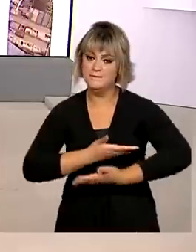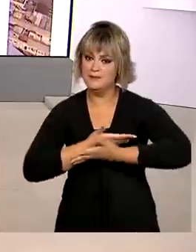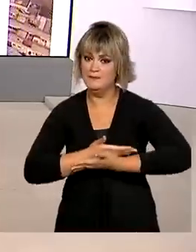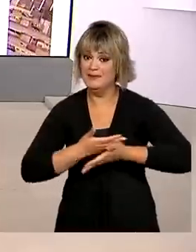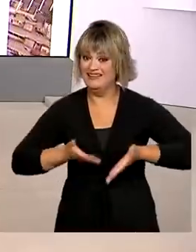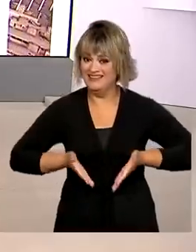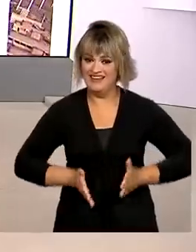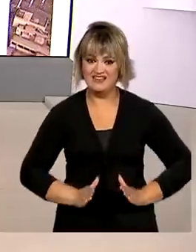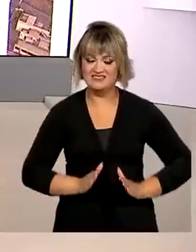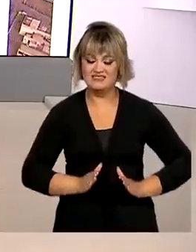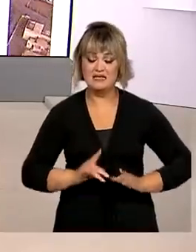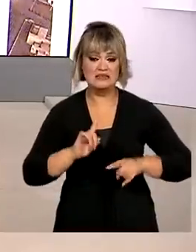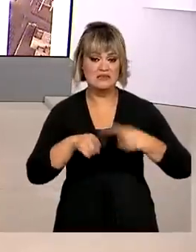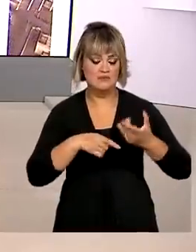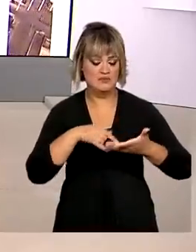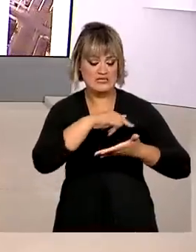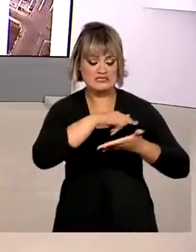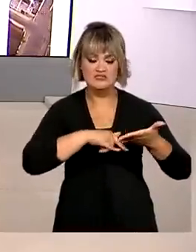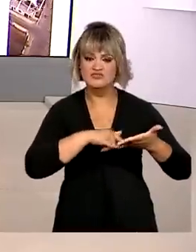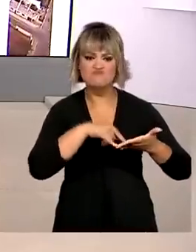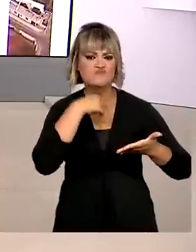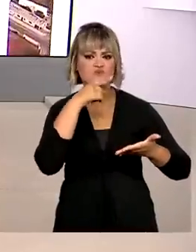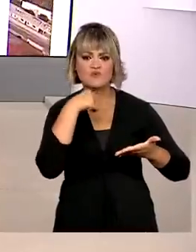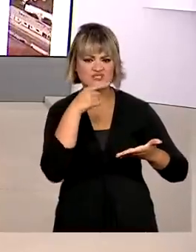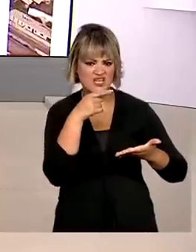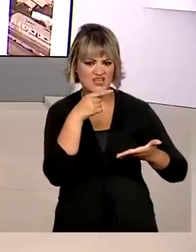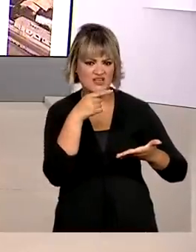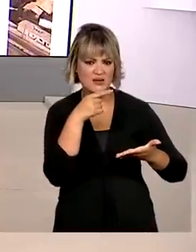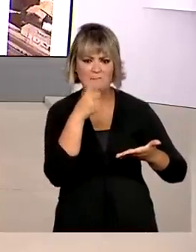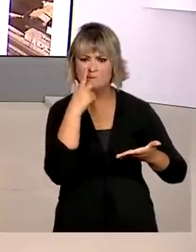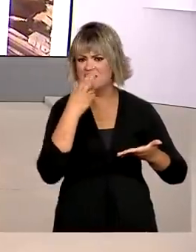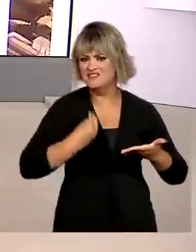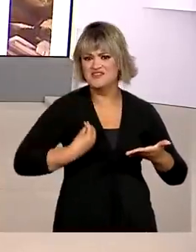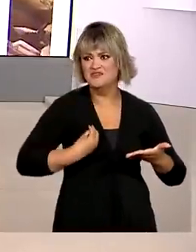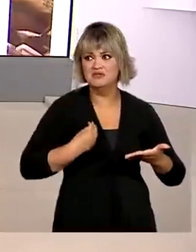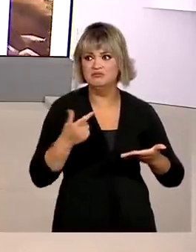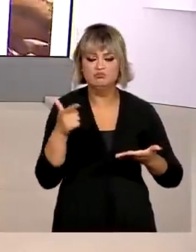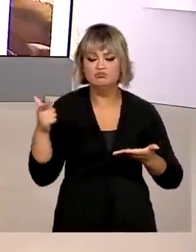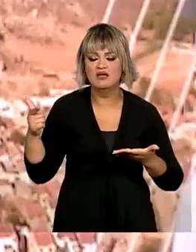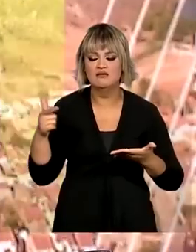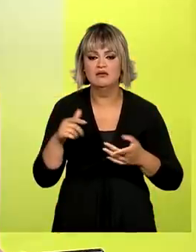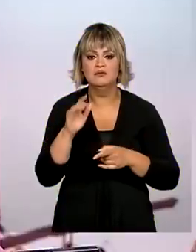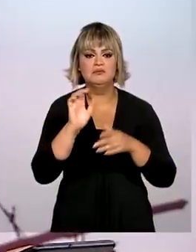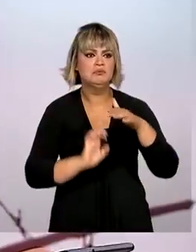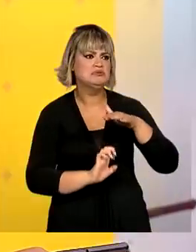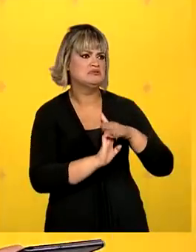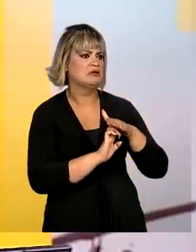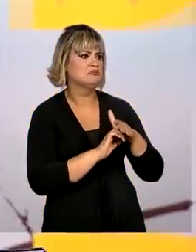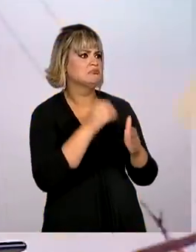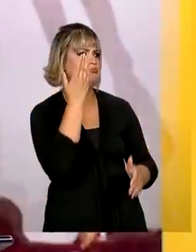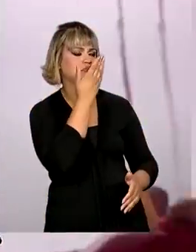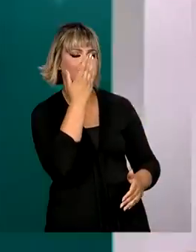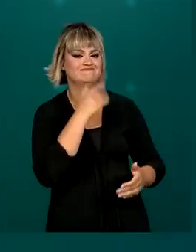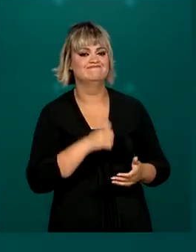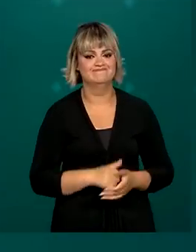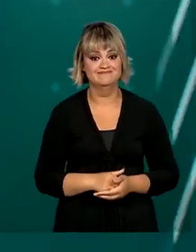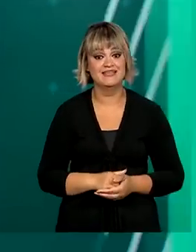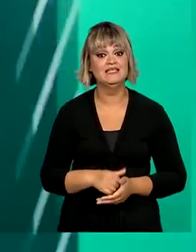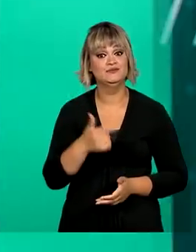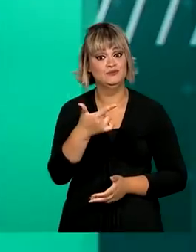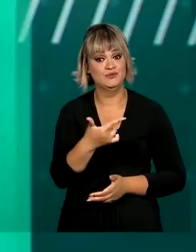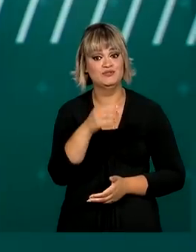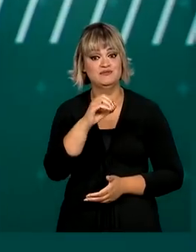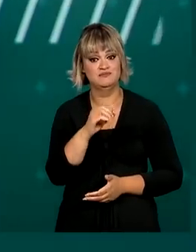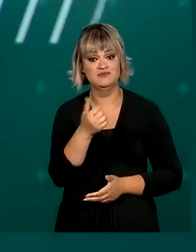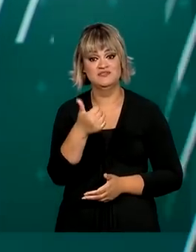bebê nascer e não ter registro de nascimento, ou seja, não existir para o Estado? Pois é, em 2019,